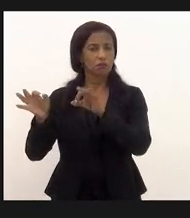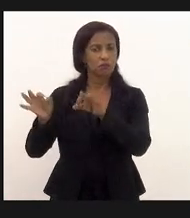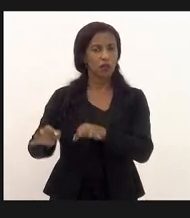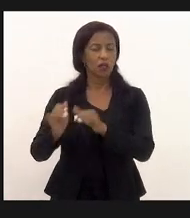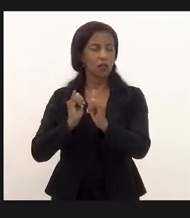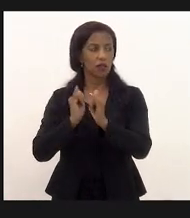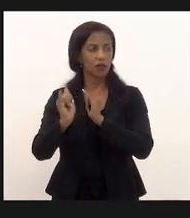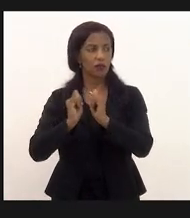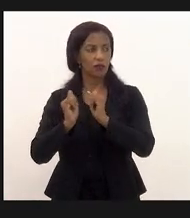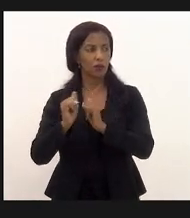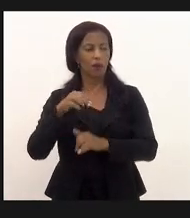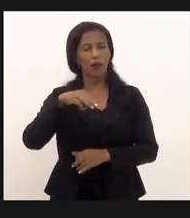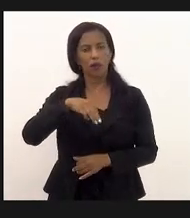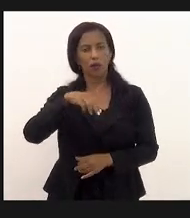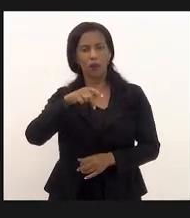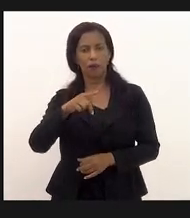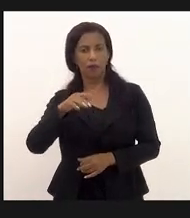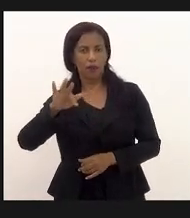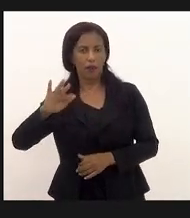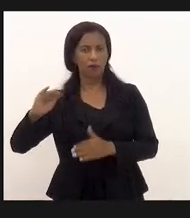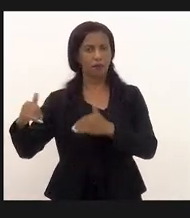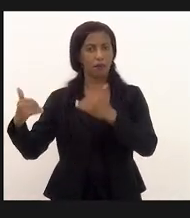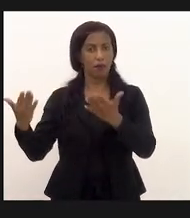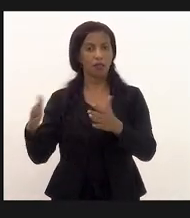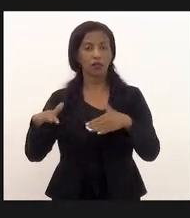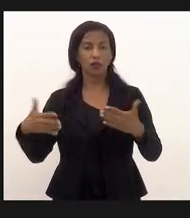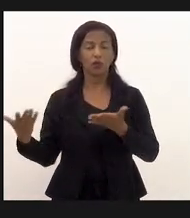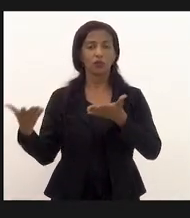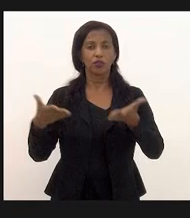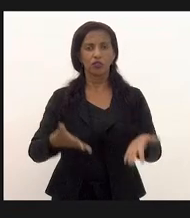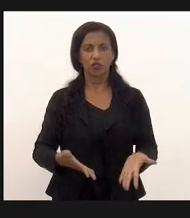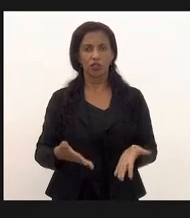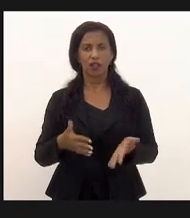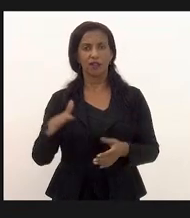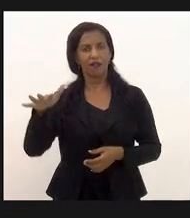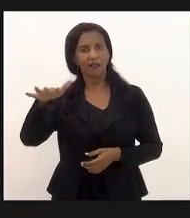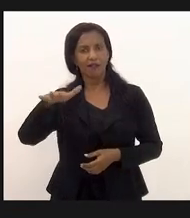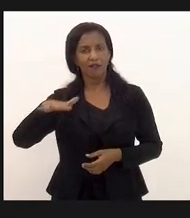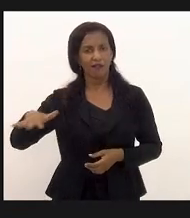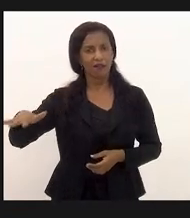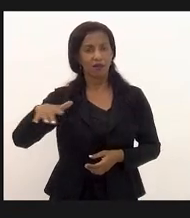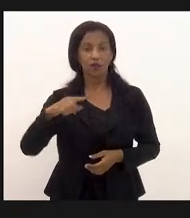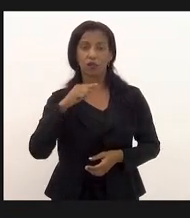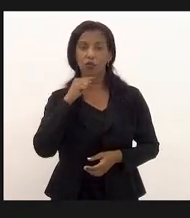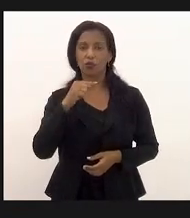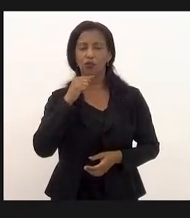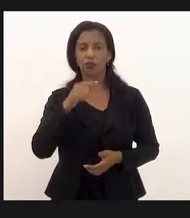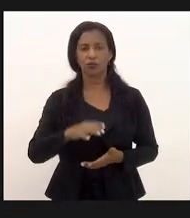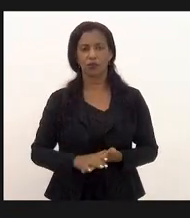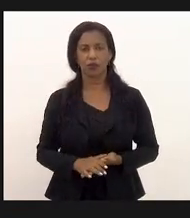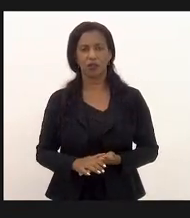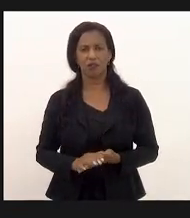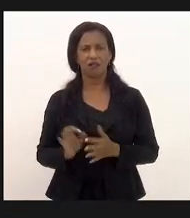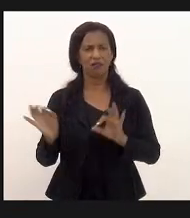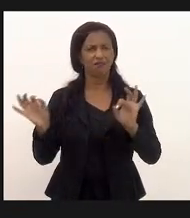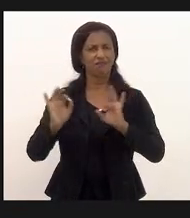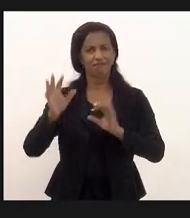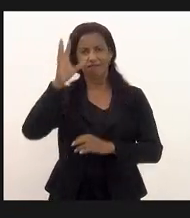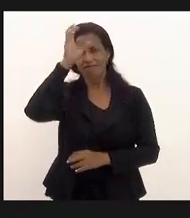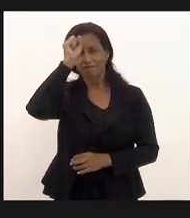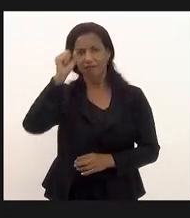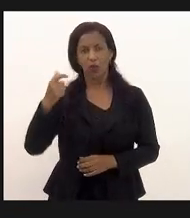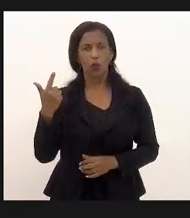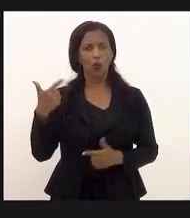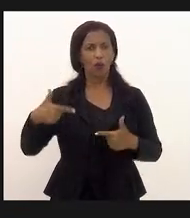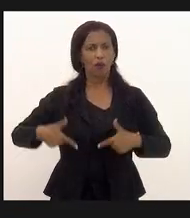informar o MPF e tudo mais e quando chega naquela comunidade você não consegue sequer prender um